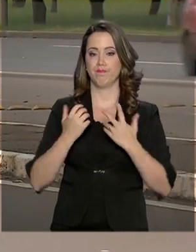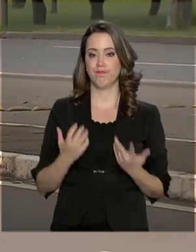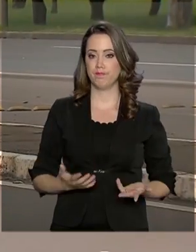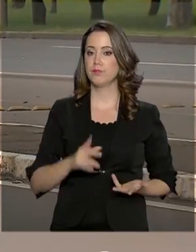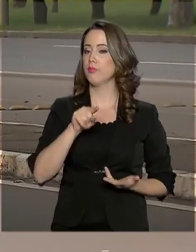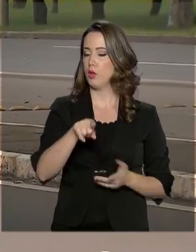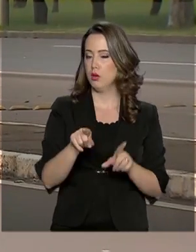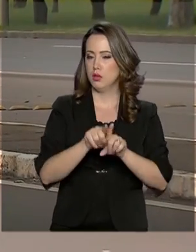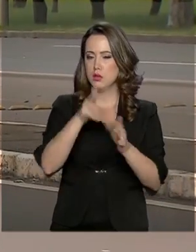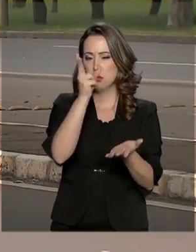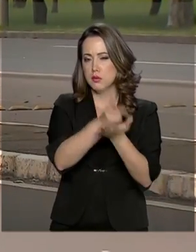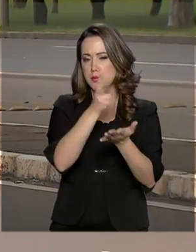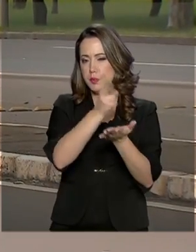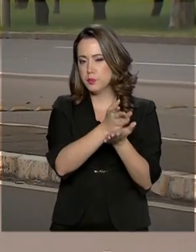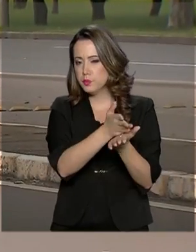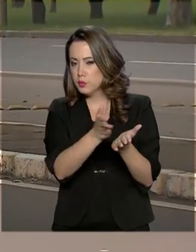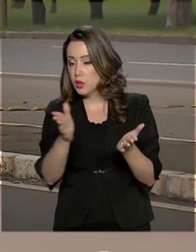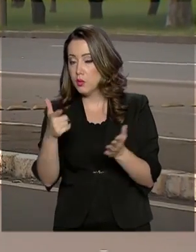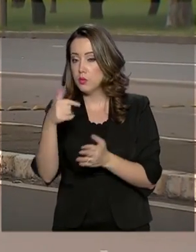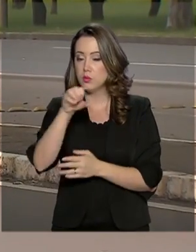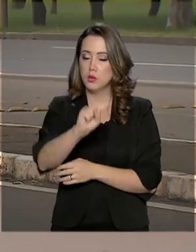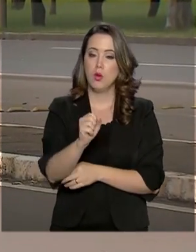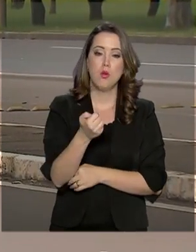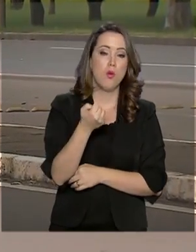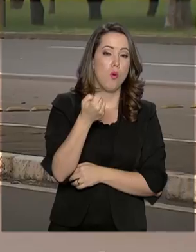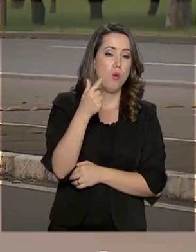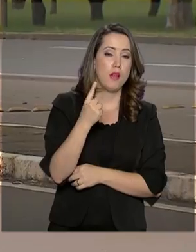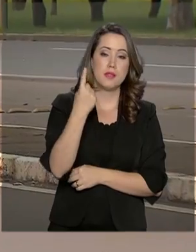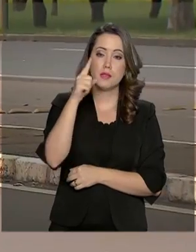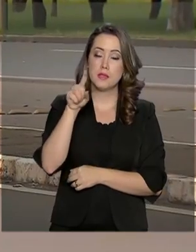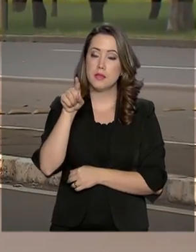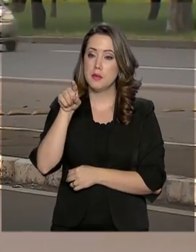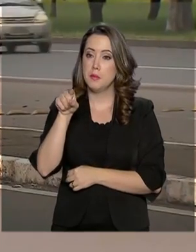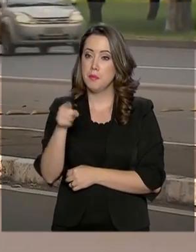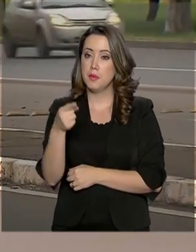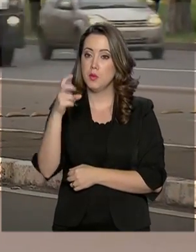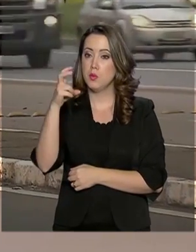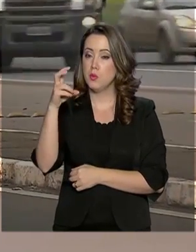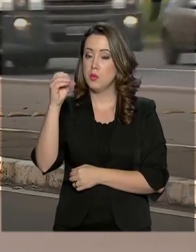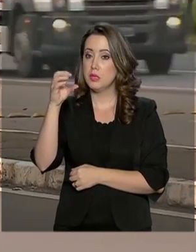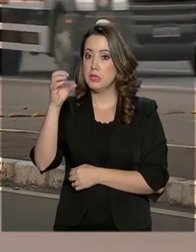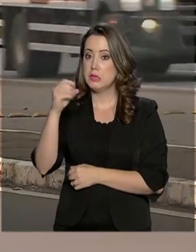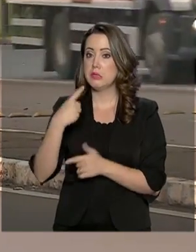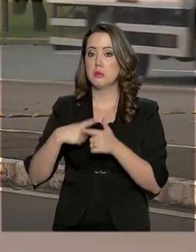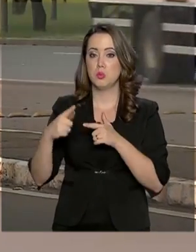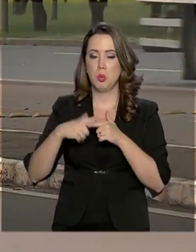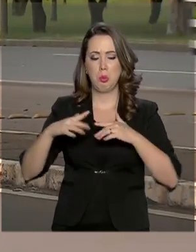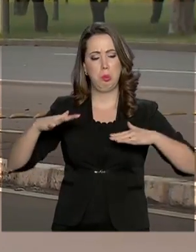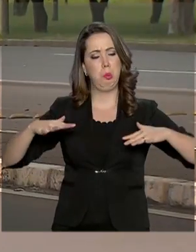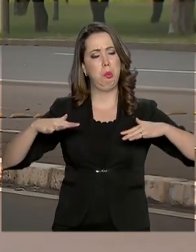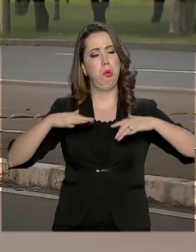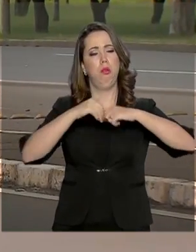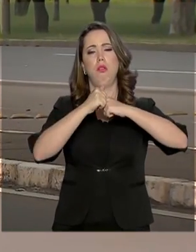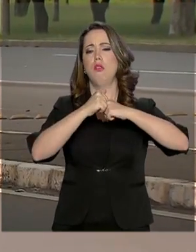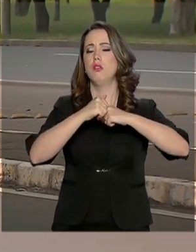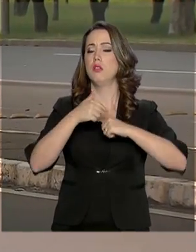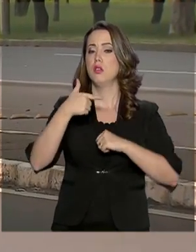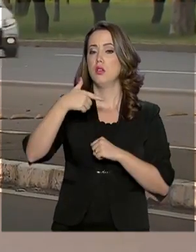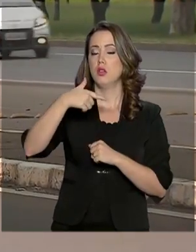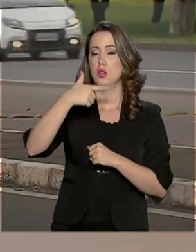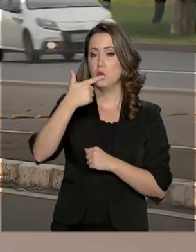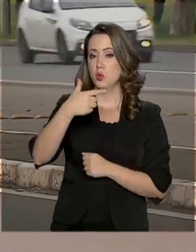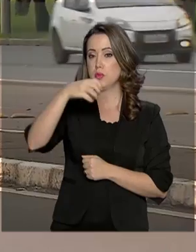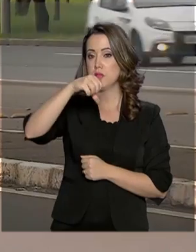registrados, no mesmo período de 2018, quase 1.500 acidentes de trânsito, sendo 290